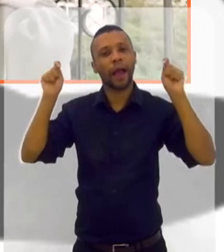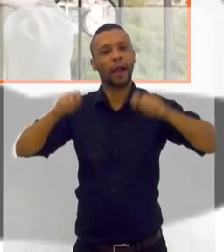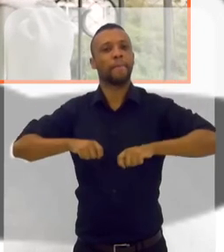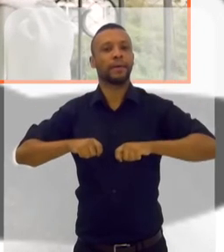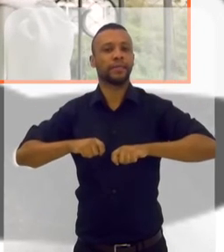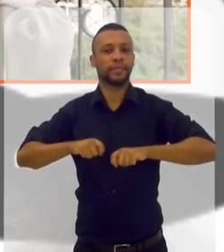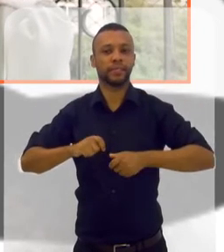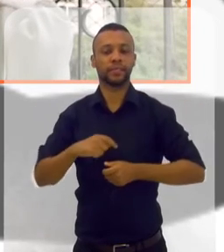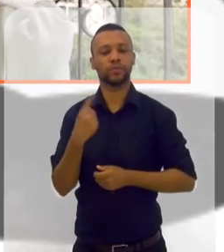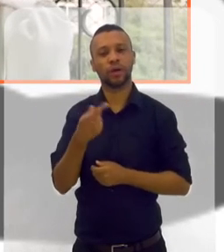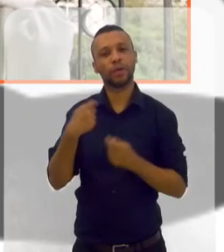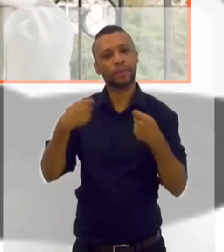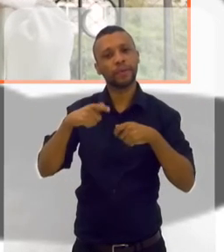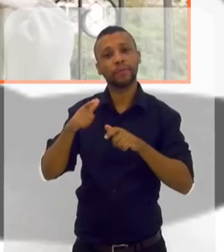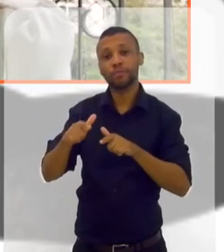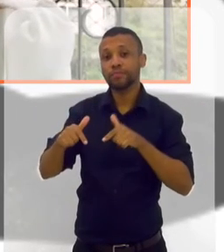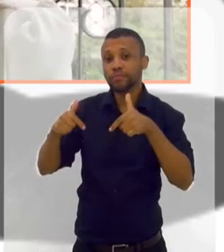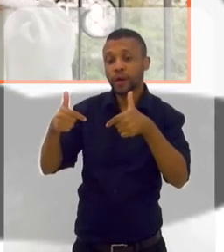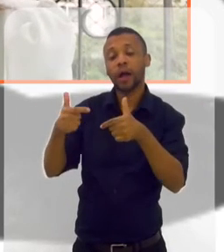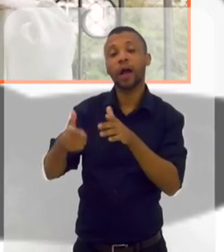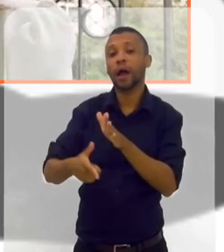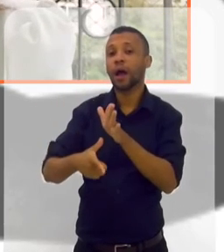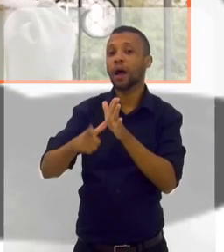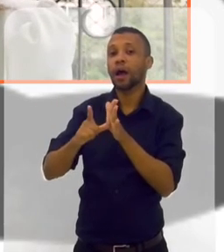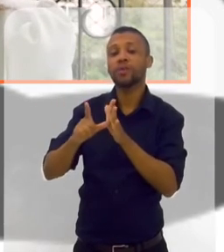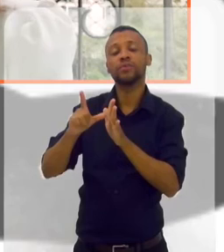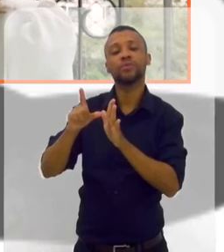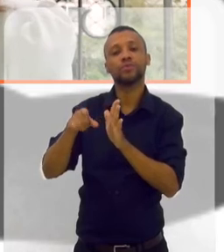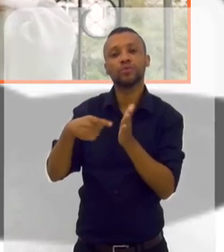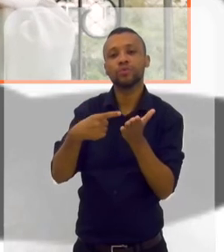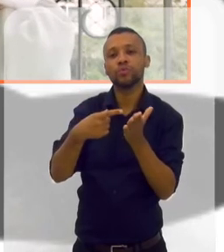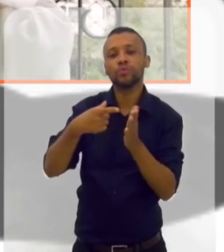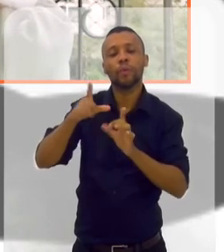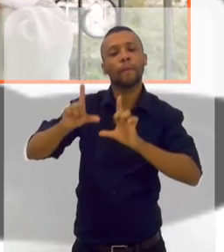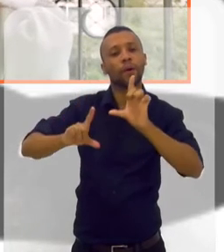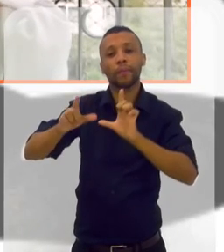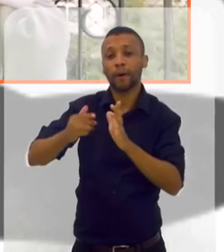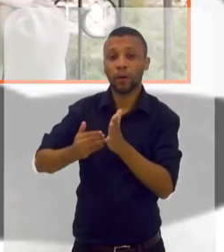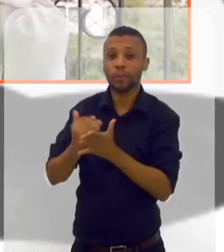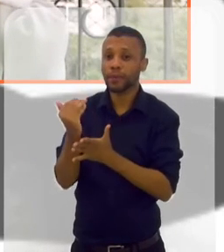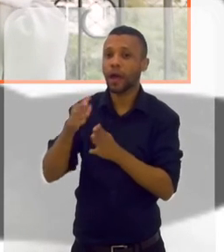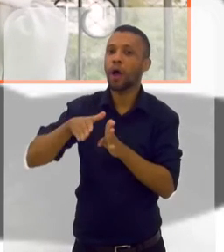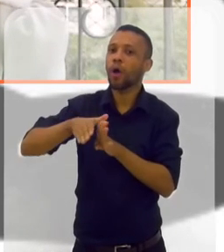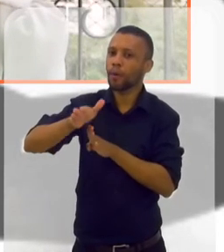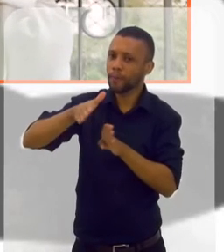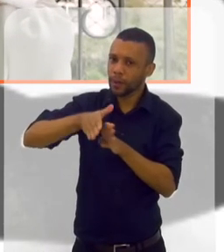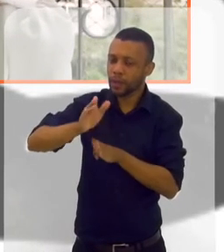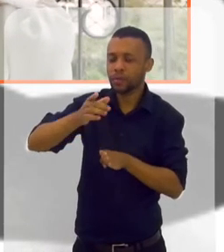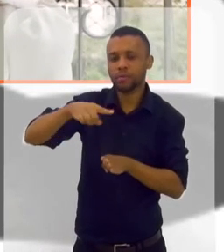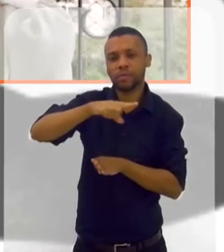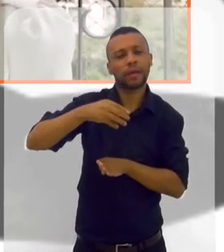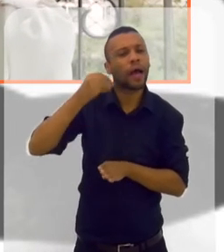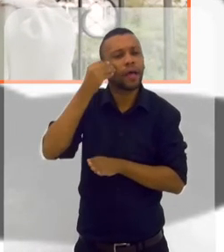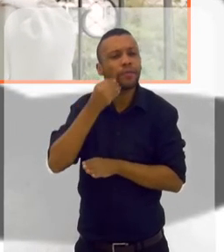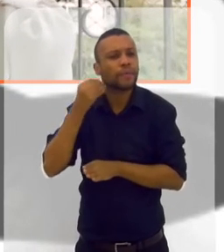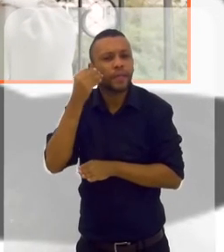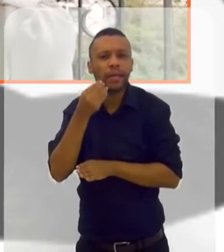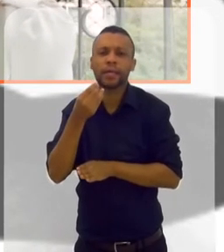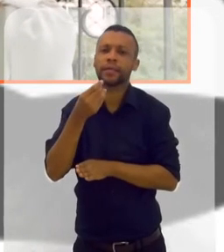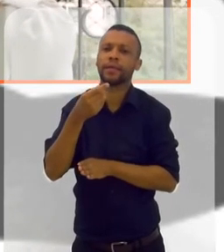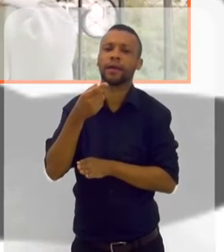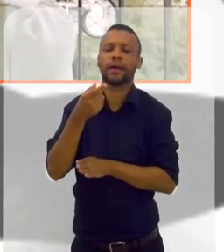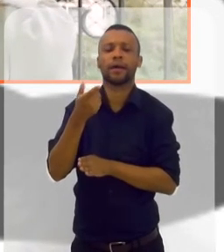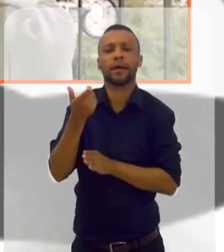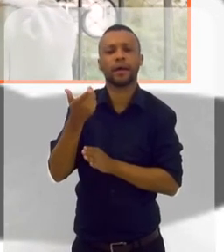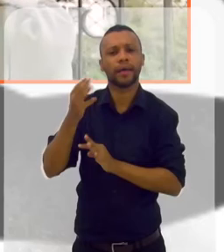capacitada. Acho que a gente tinha que ter feito isso até antes do programa ter começado. Eu recomendo a todo mundo que possa vivenciar,